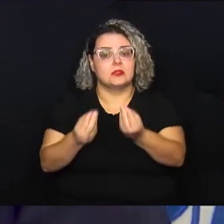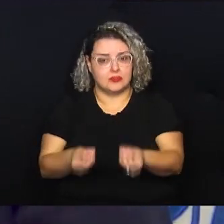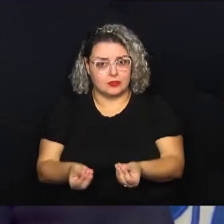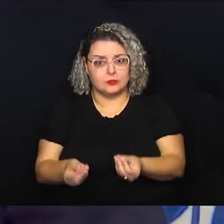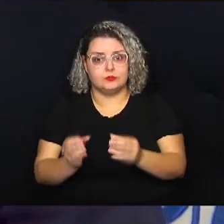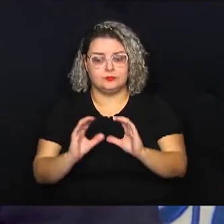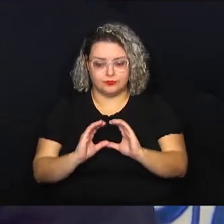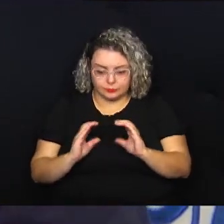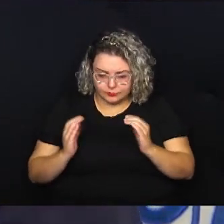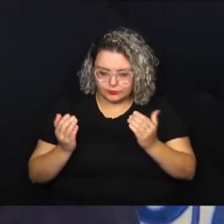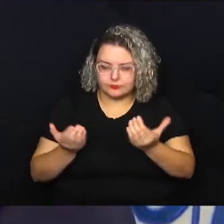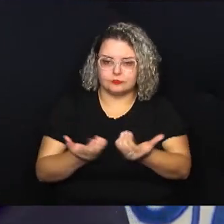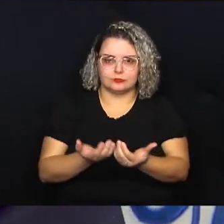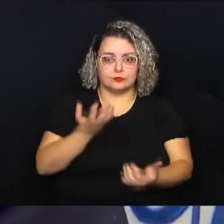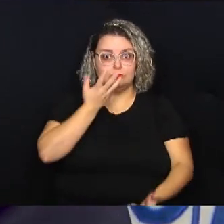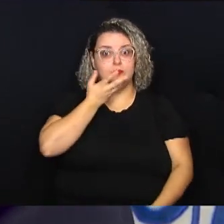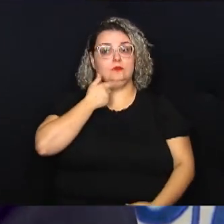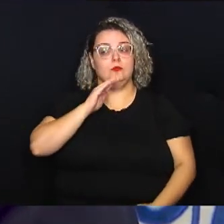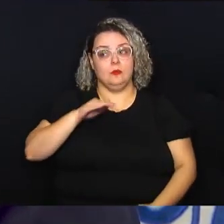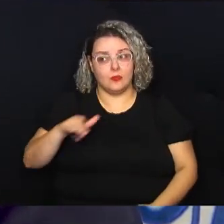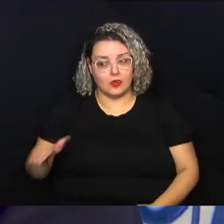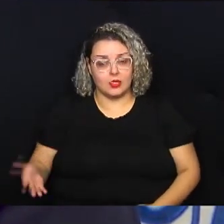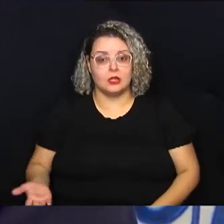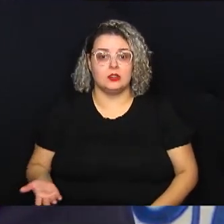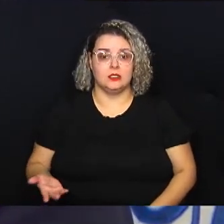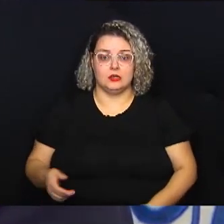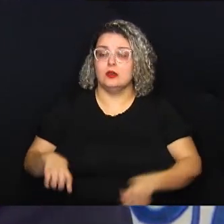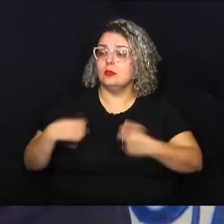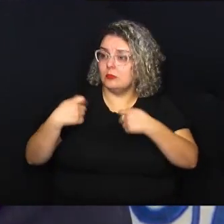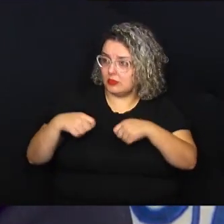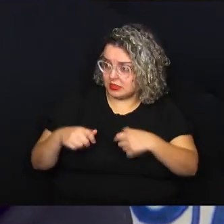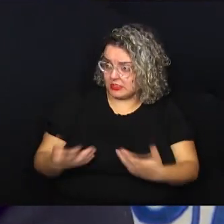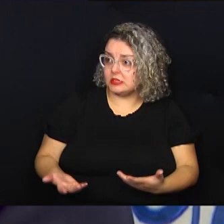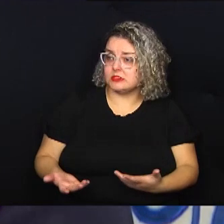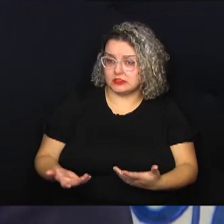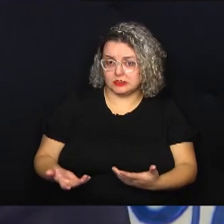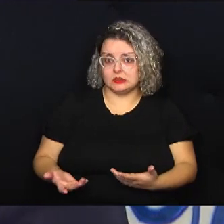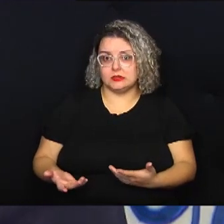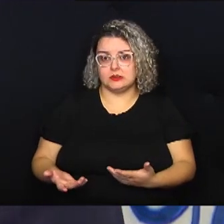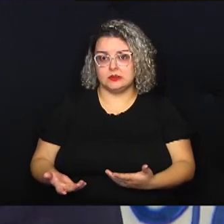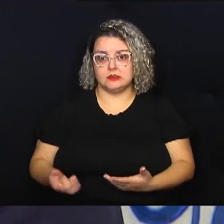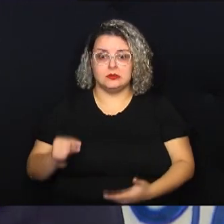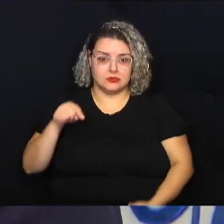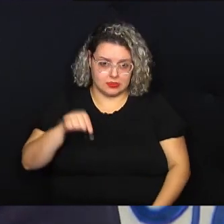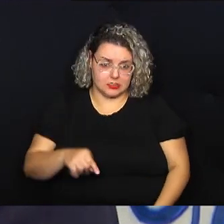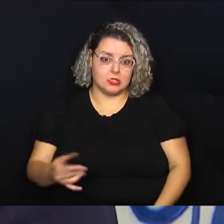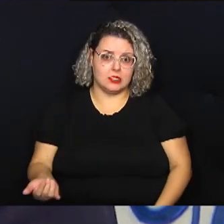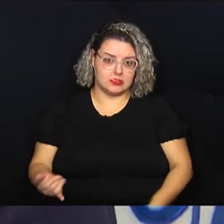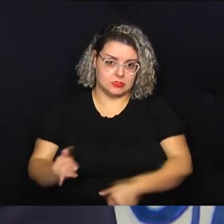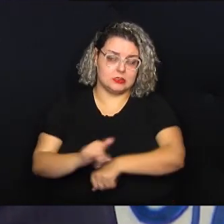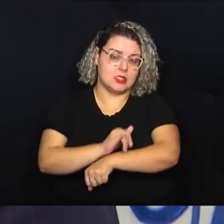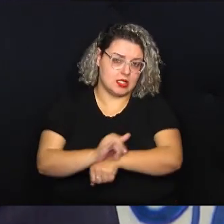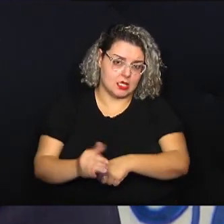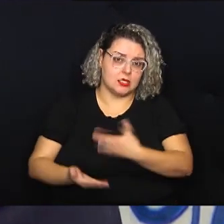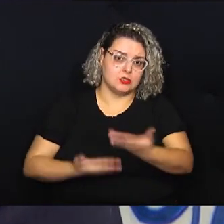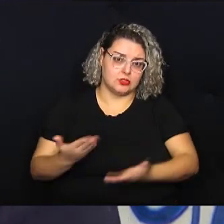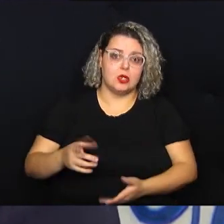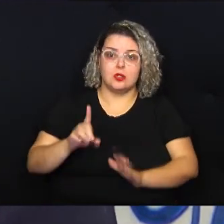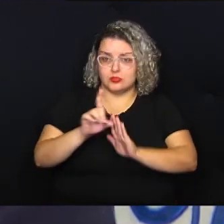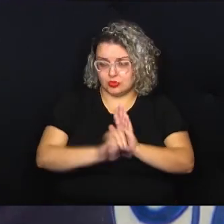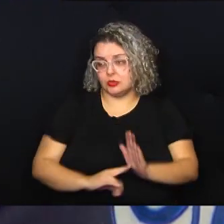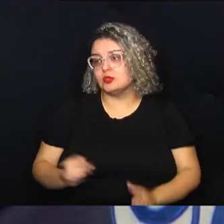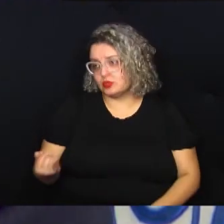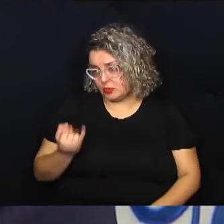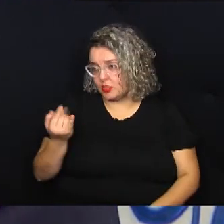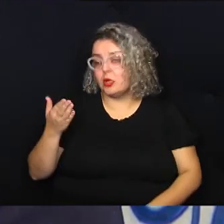o conjunto das crianças que precisam desse instrumento, desse serviço. um direito importante, que o direito